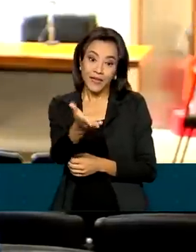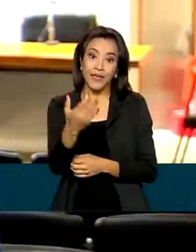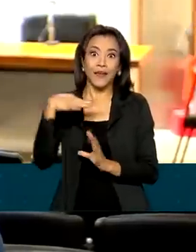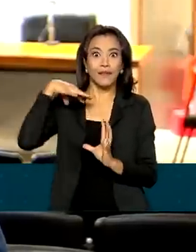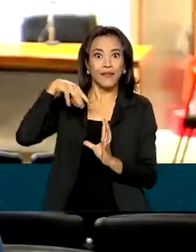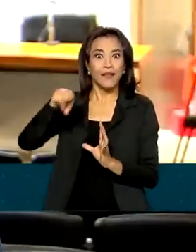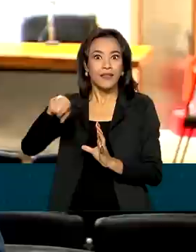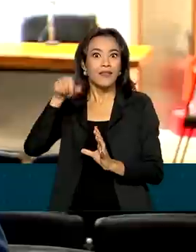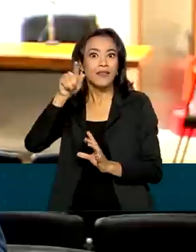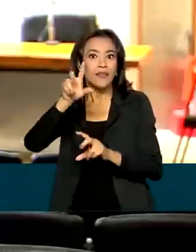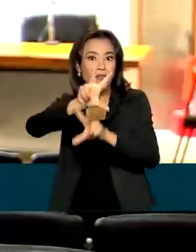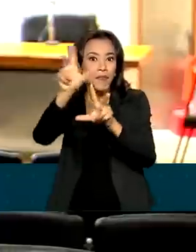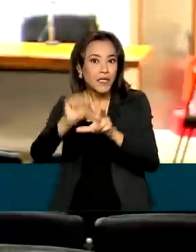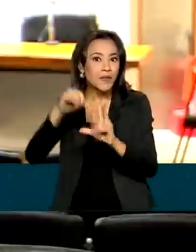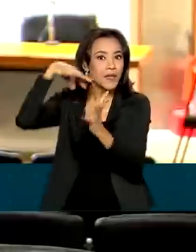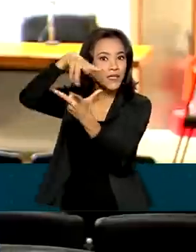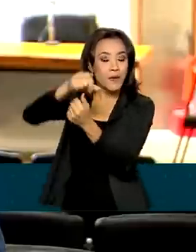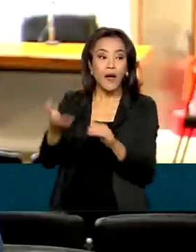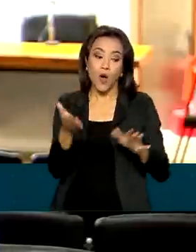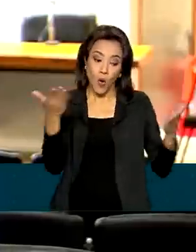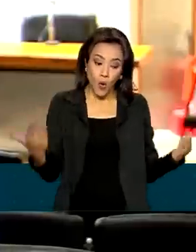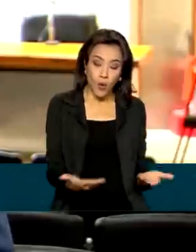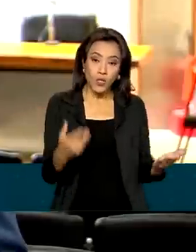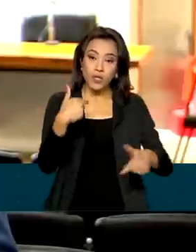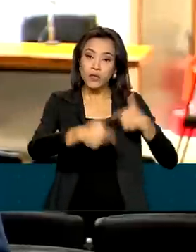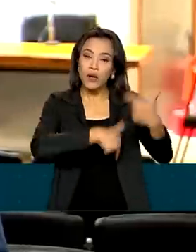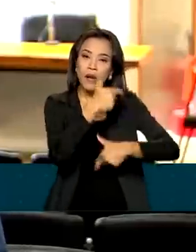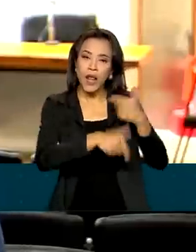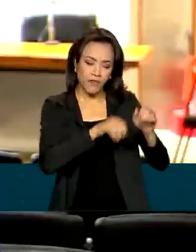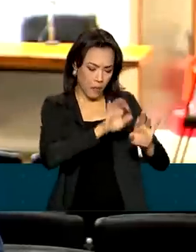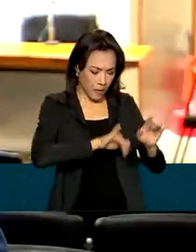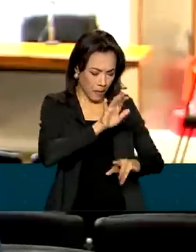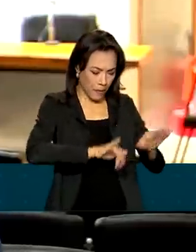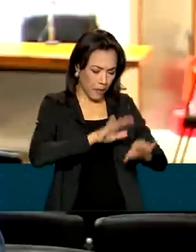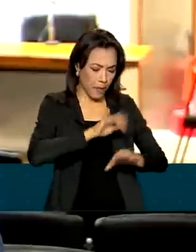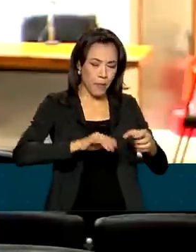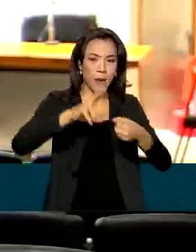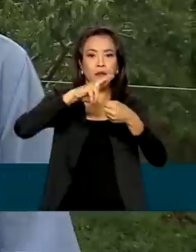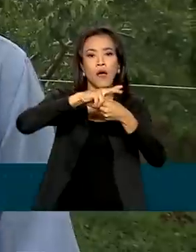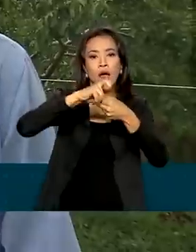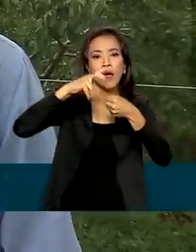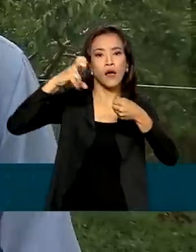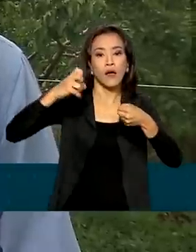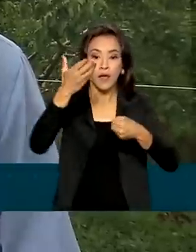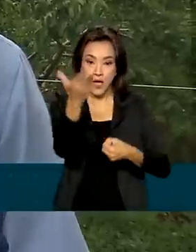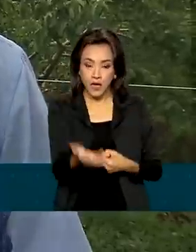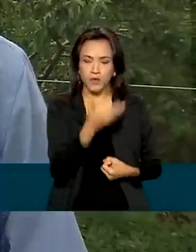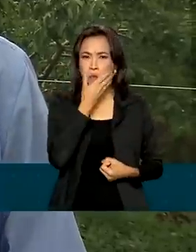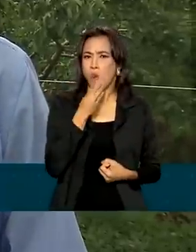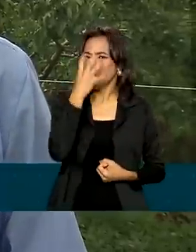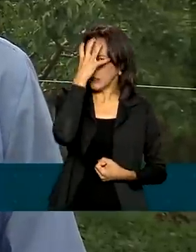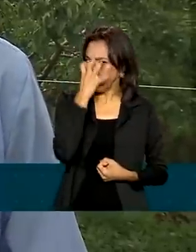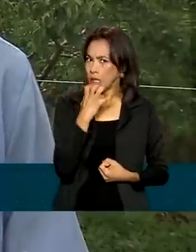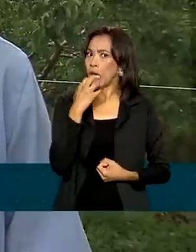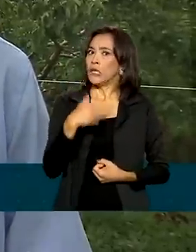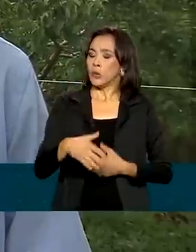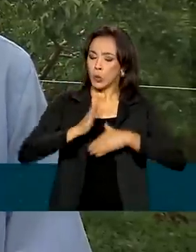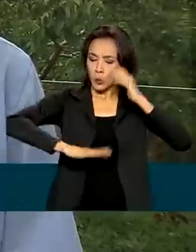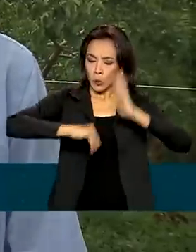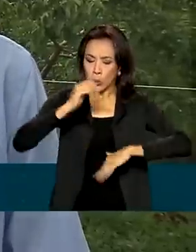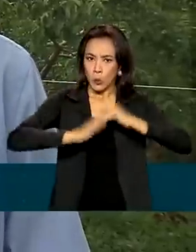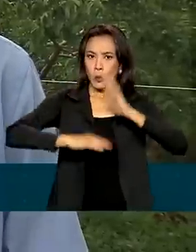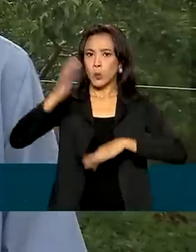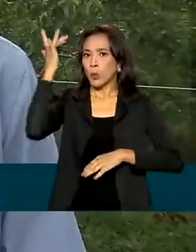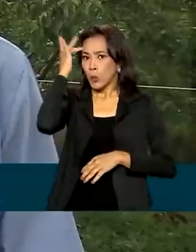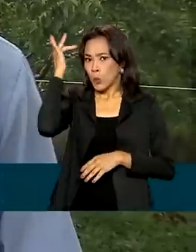Atualmente, era editor da Voz do Brasil. Jornalista sério e competente, Carandina, como era conhecido por todos